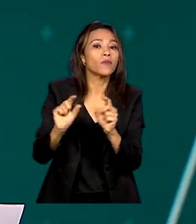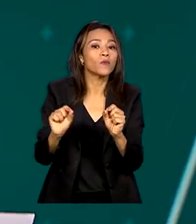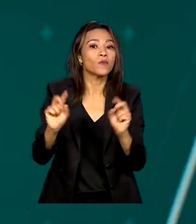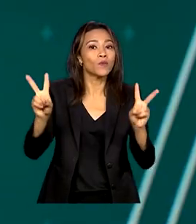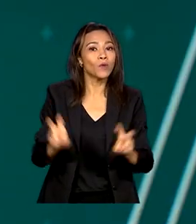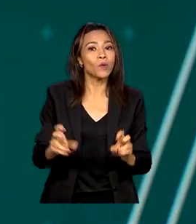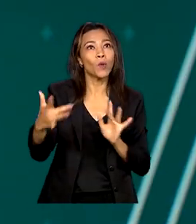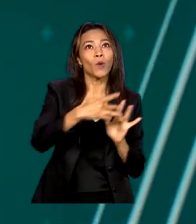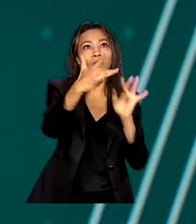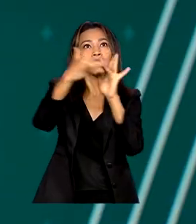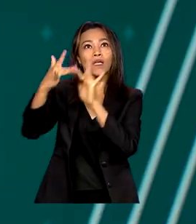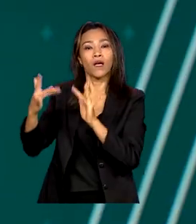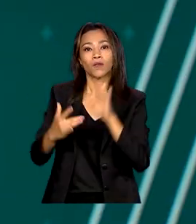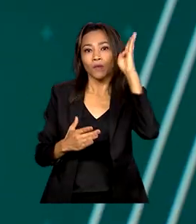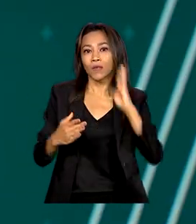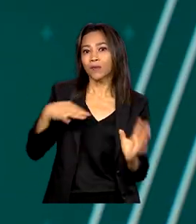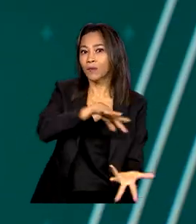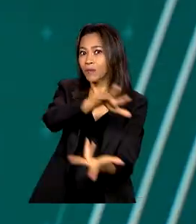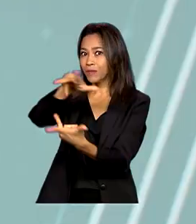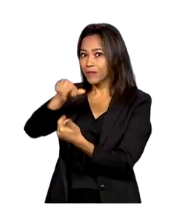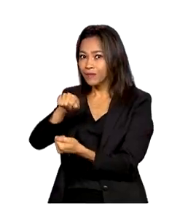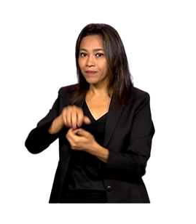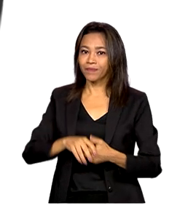diplomáticas do Brasil com o mundo.